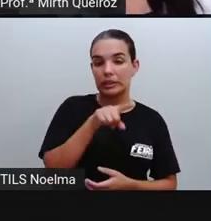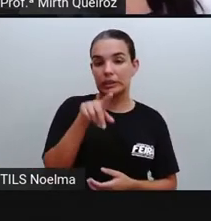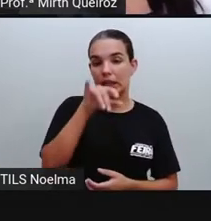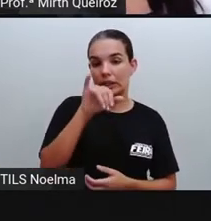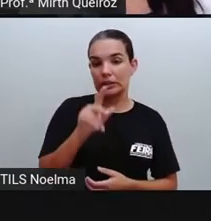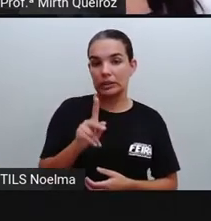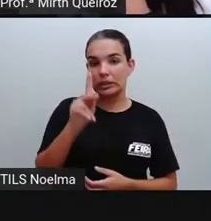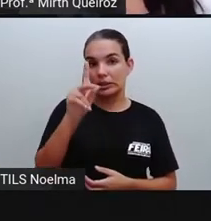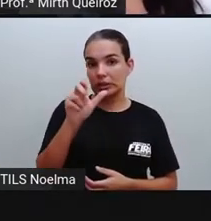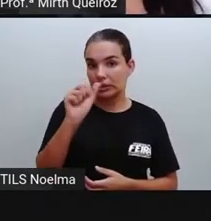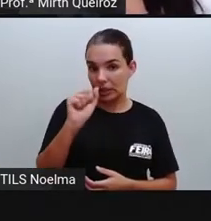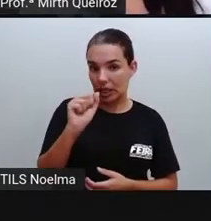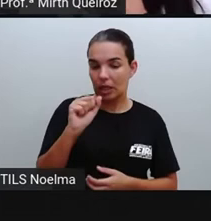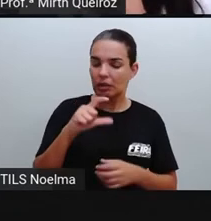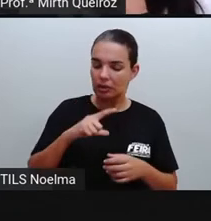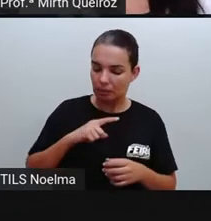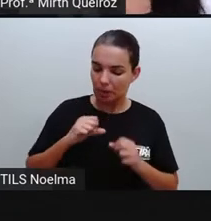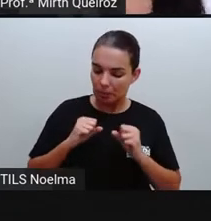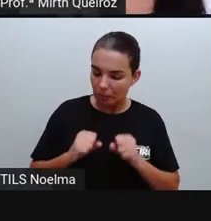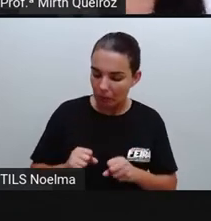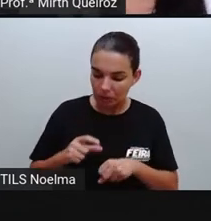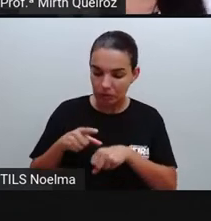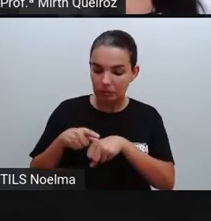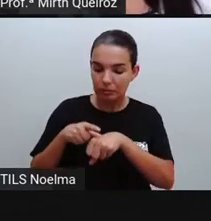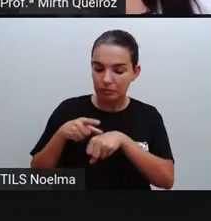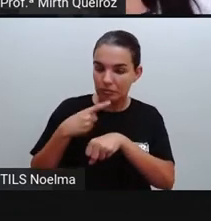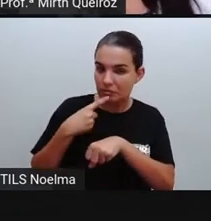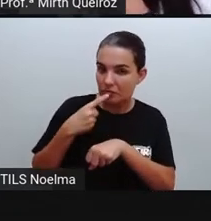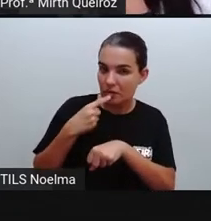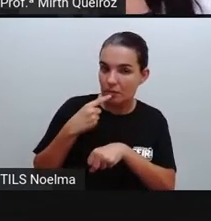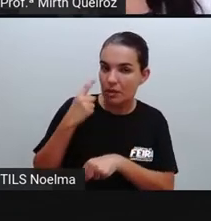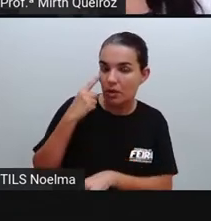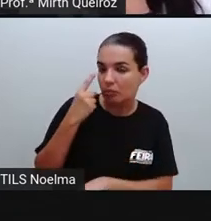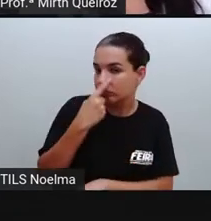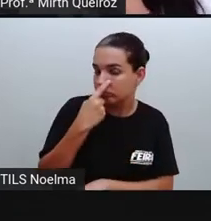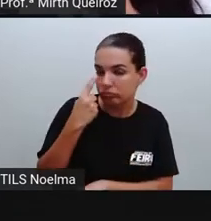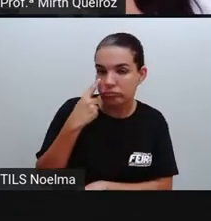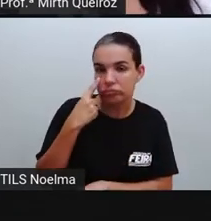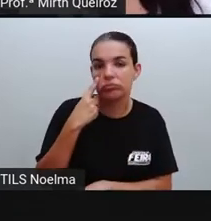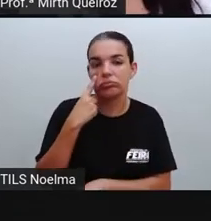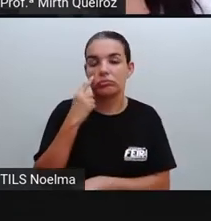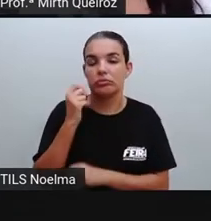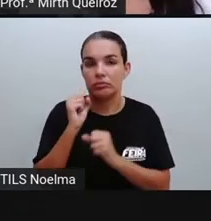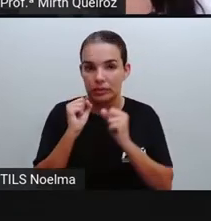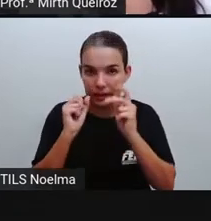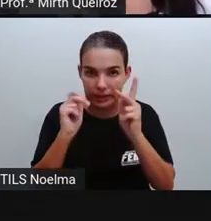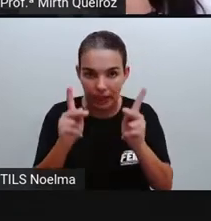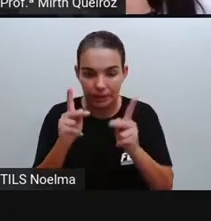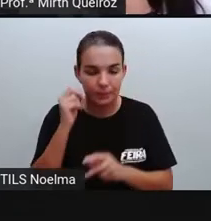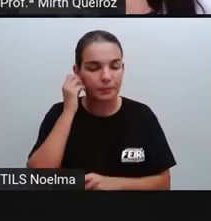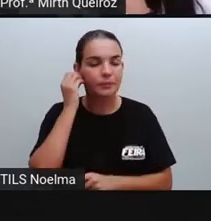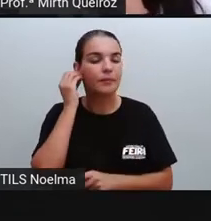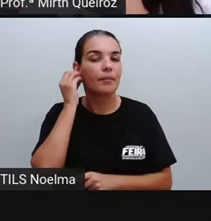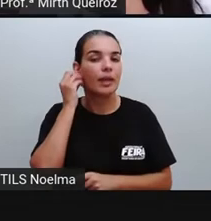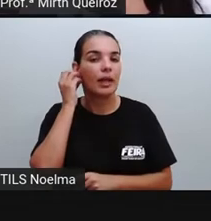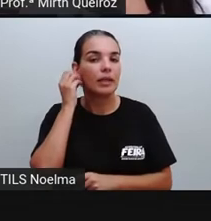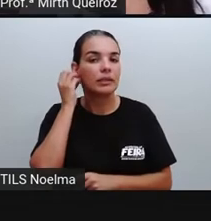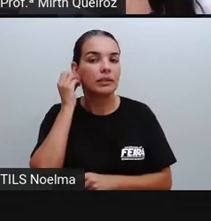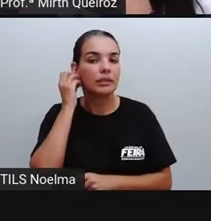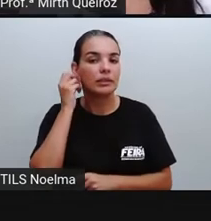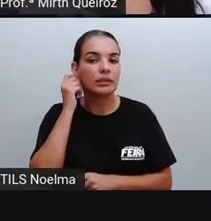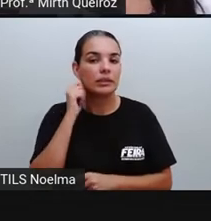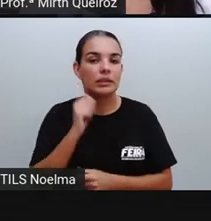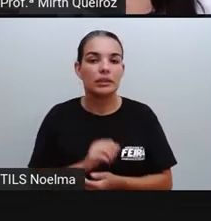vermelhidão nos olhos, ou é chikungunya ou é zika, porque em casos de dengue, nós não vamos